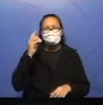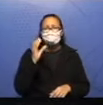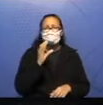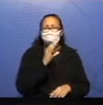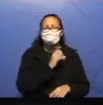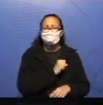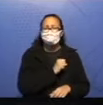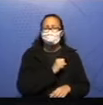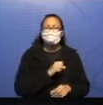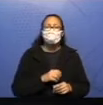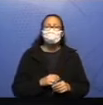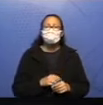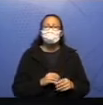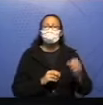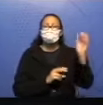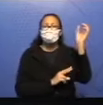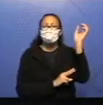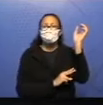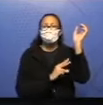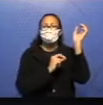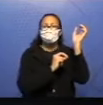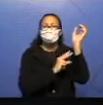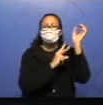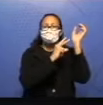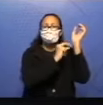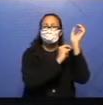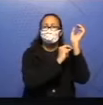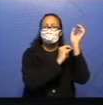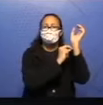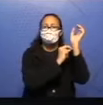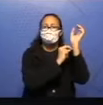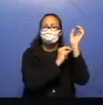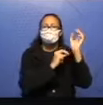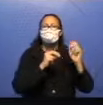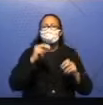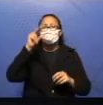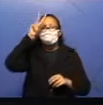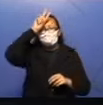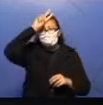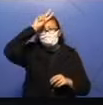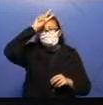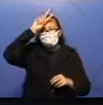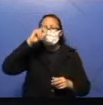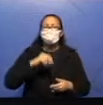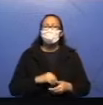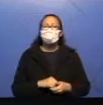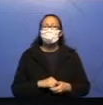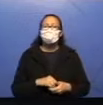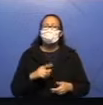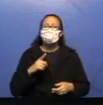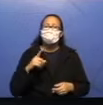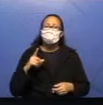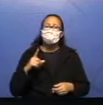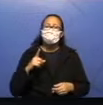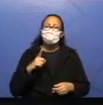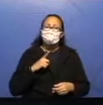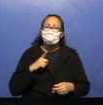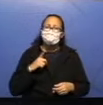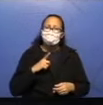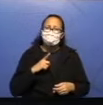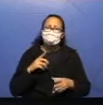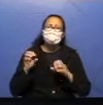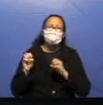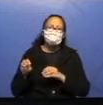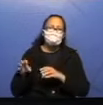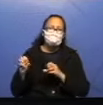A cigarra e a formiga é uma fábula, tem sempre um ensinamento no final. Essa é uma fábula que vocês já